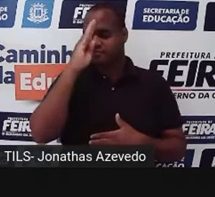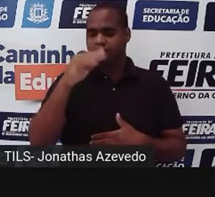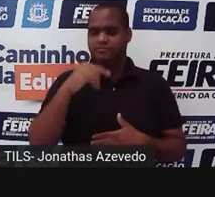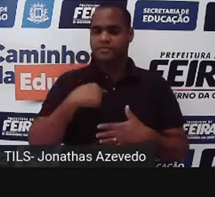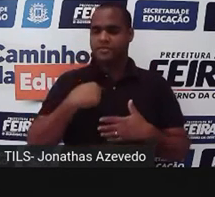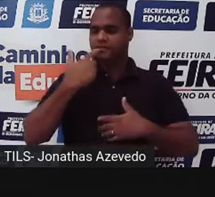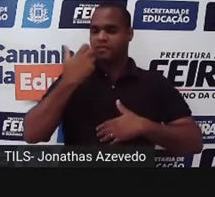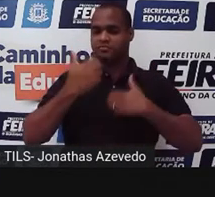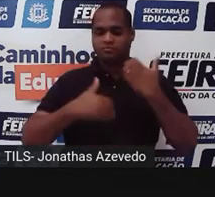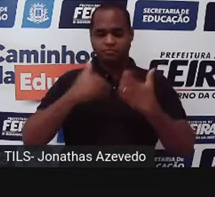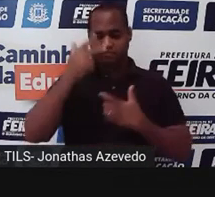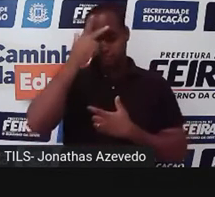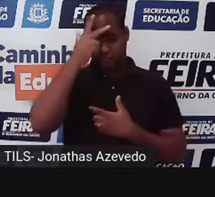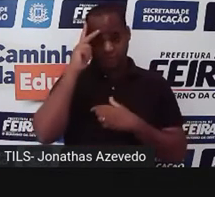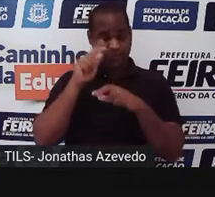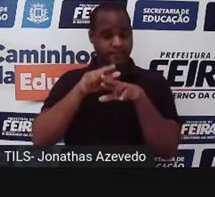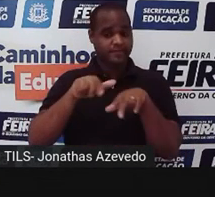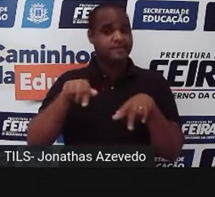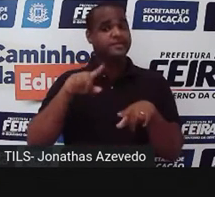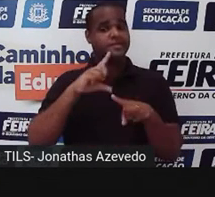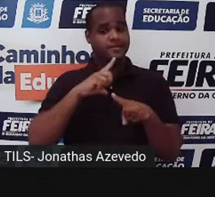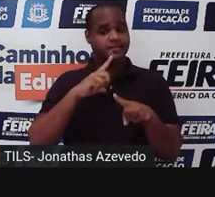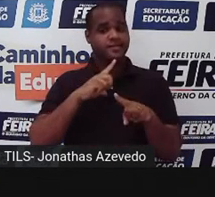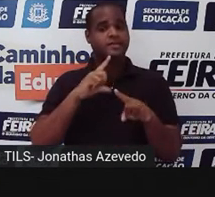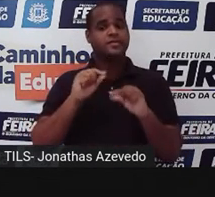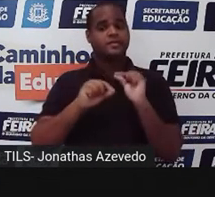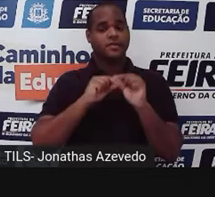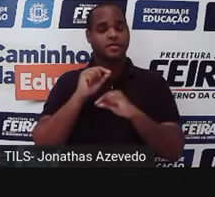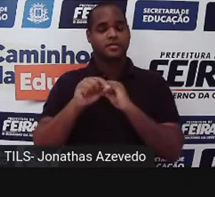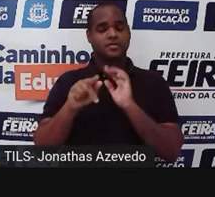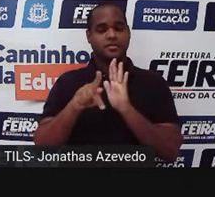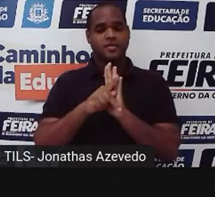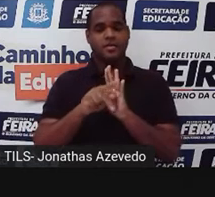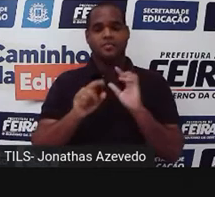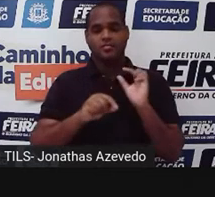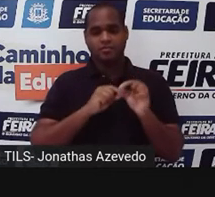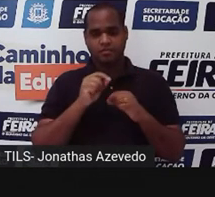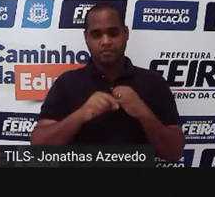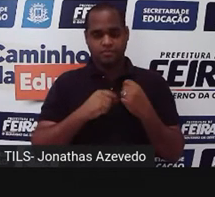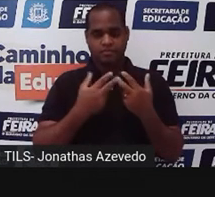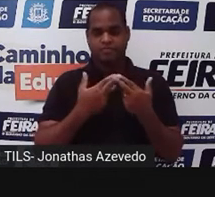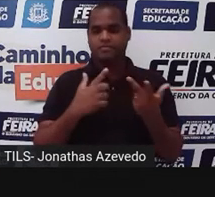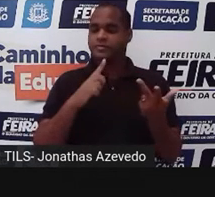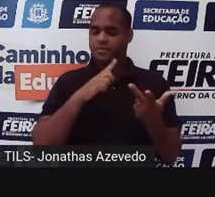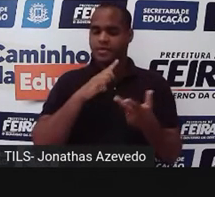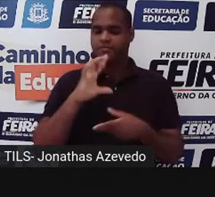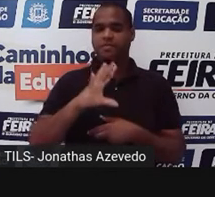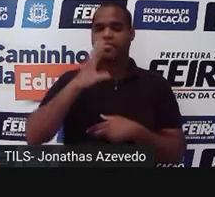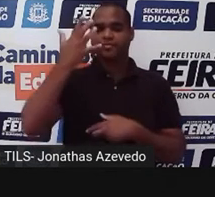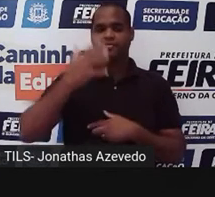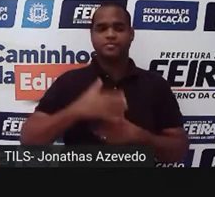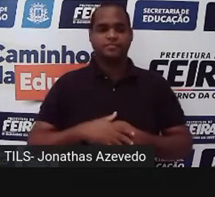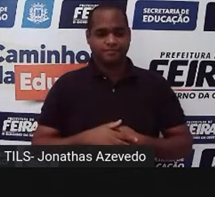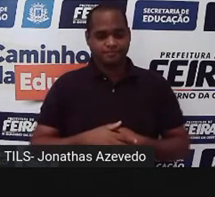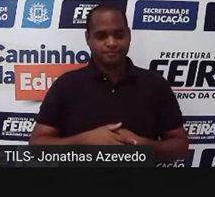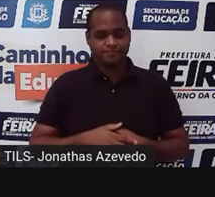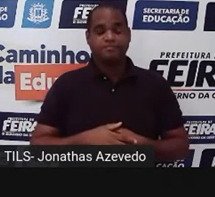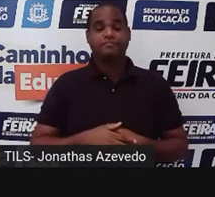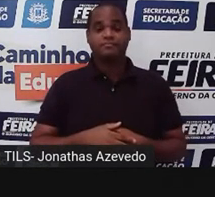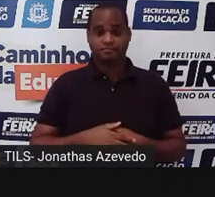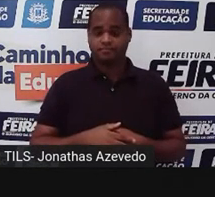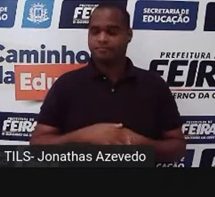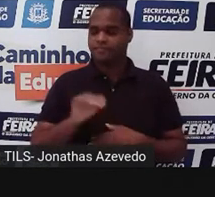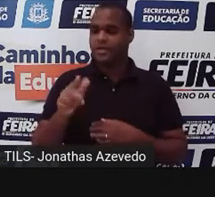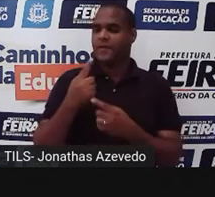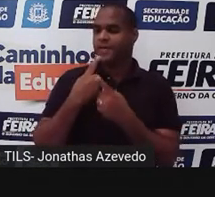muitas vezes, das pessoas que estavam presentes no momento dos fatos. Aí elas são